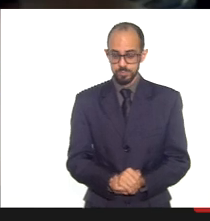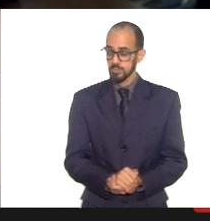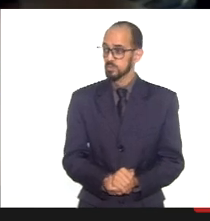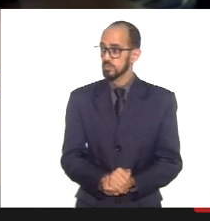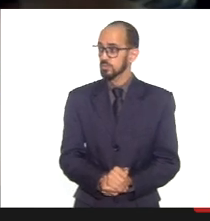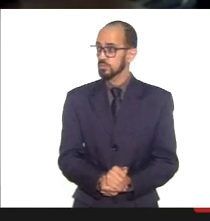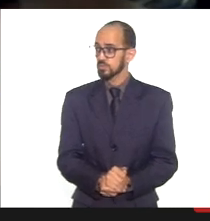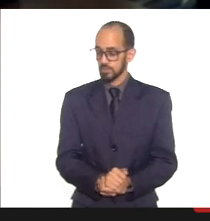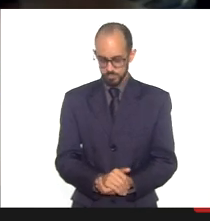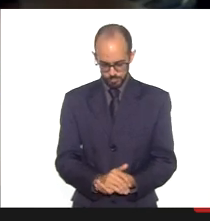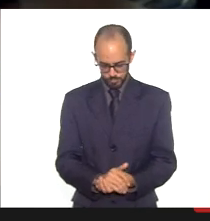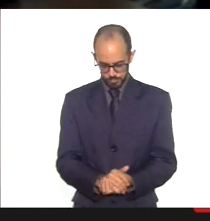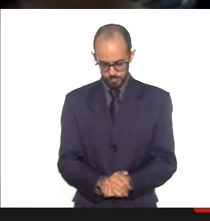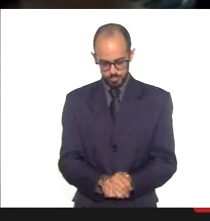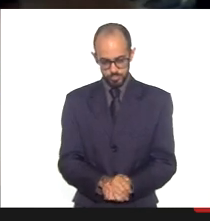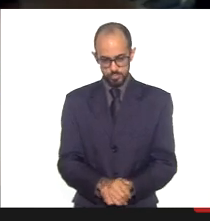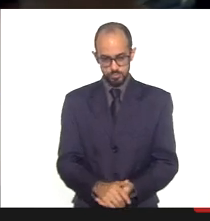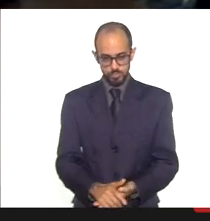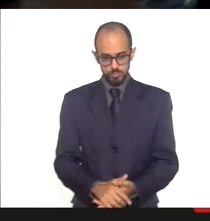Obrigada.